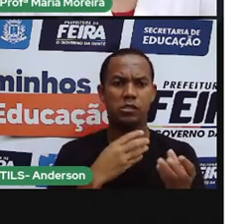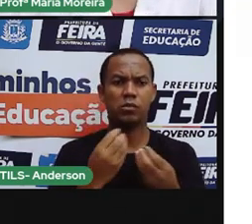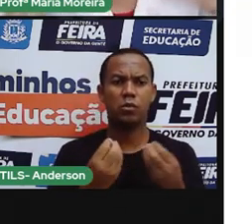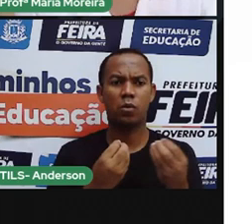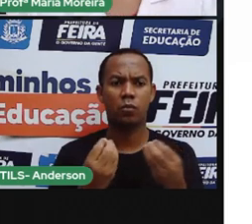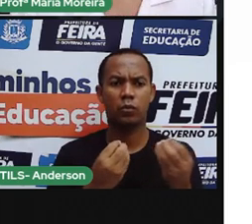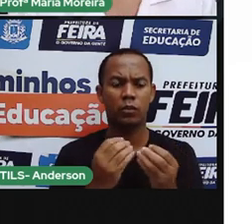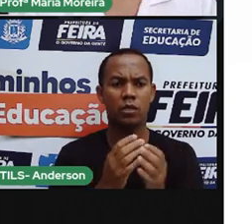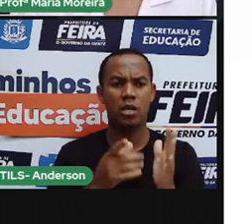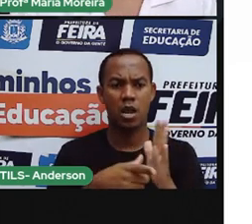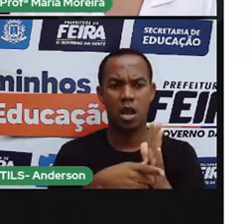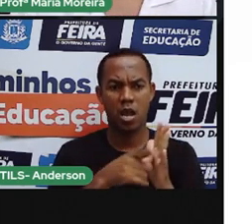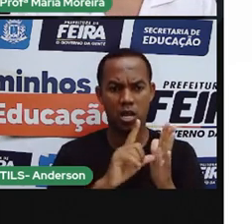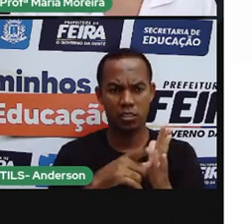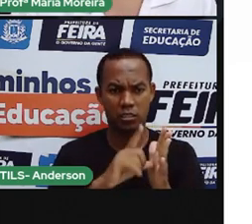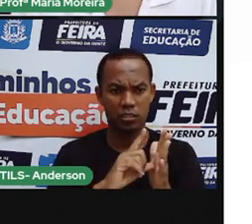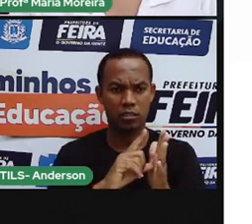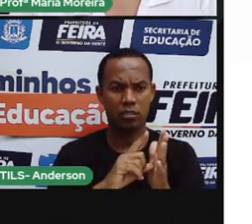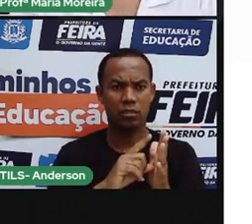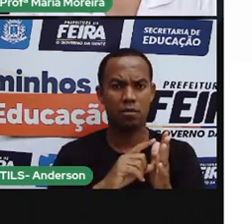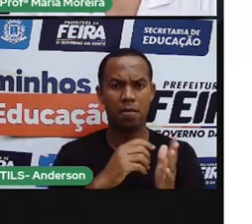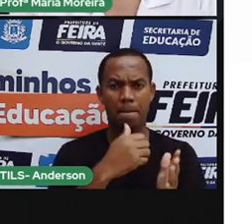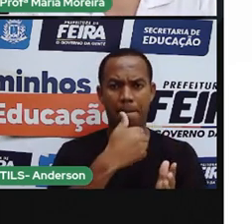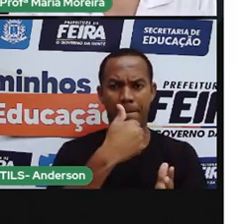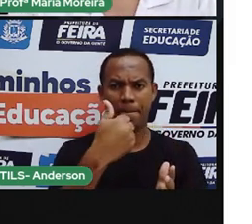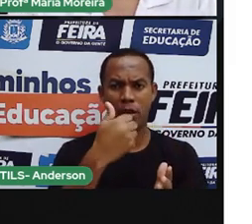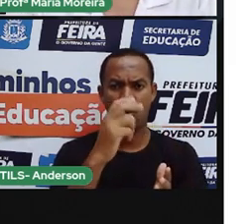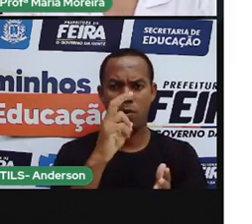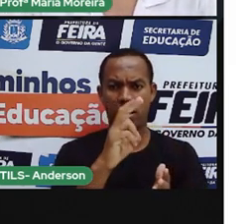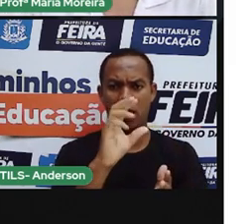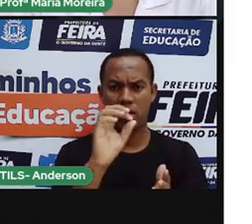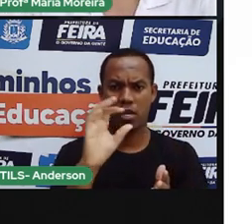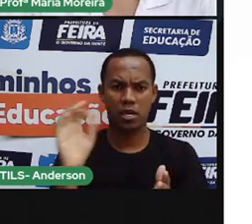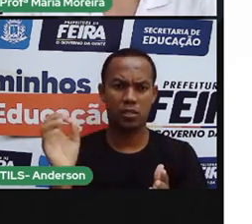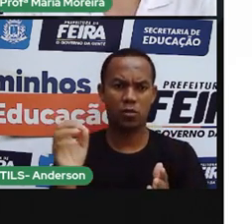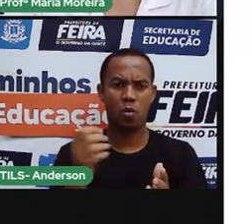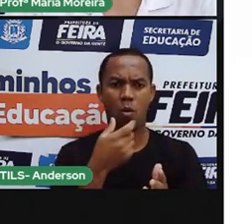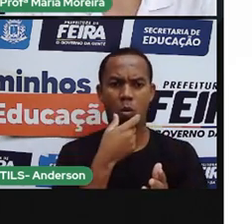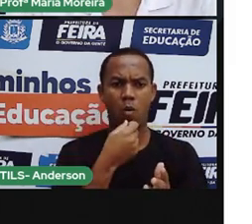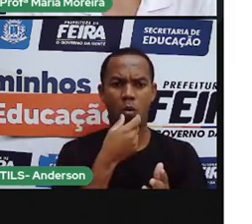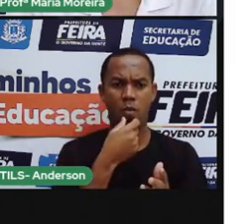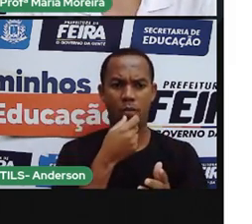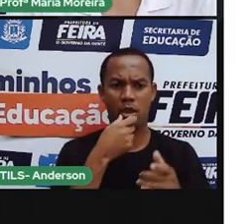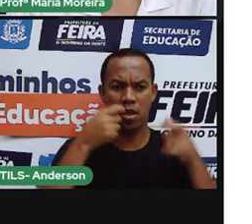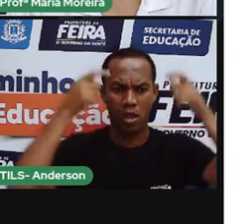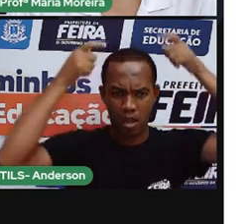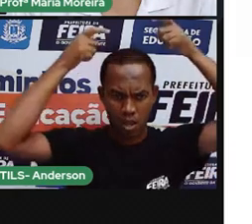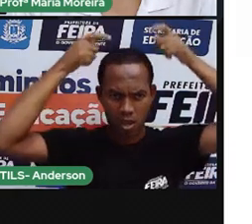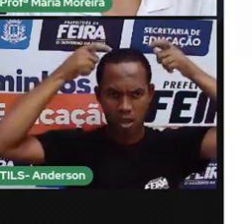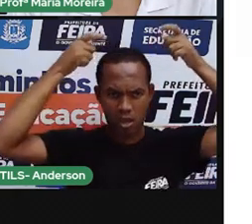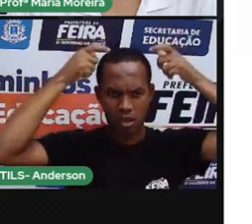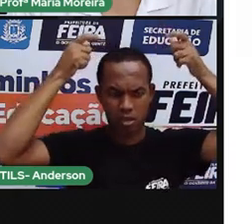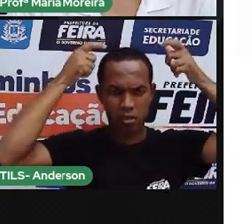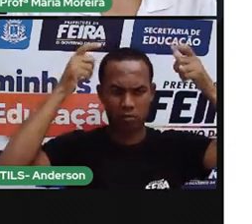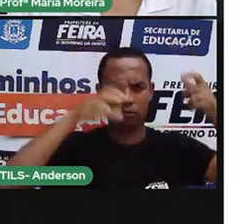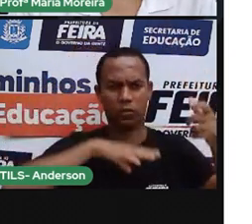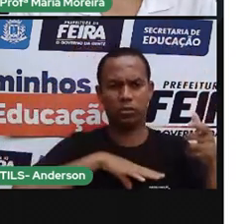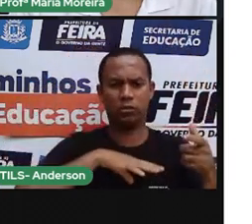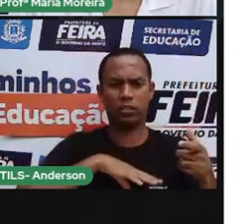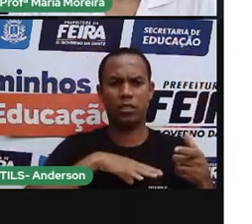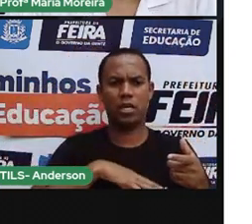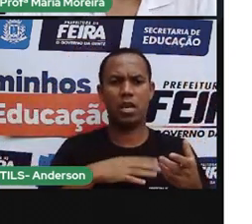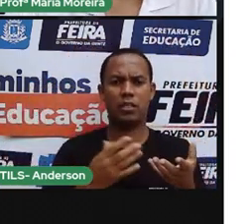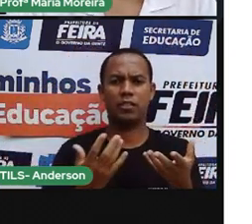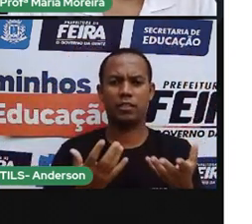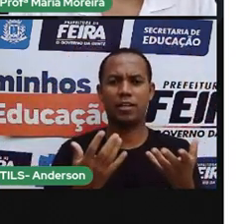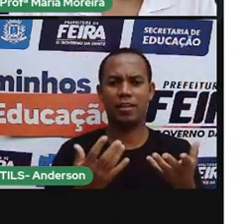foi antes de 1500, e que o rei de Portugal, ele estava ciente que aqui existiam novas terras, mas que ele queria o